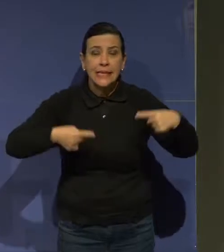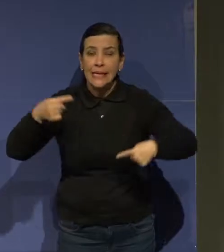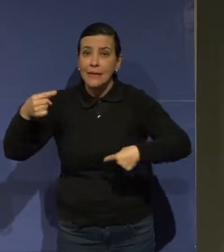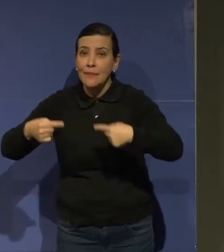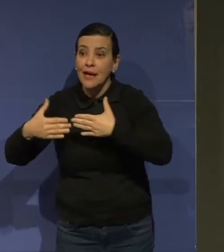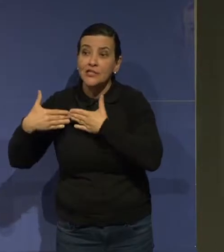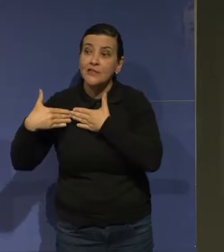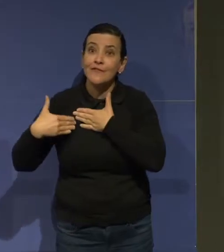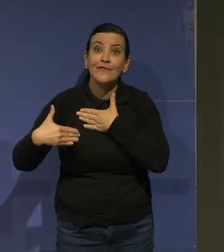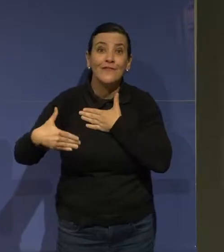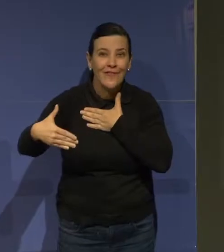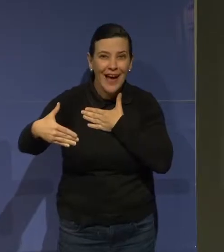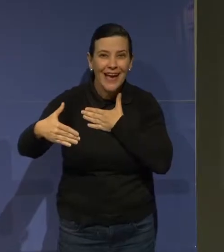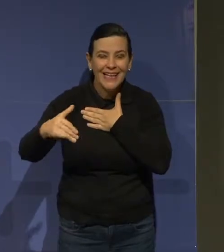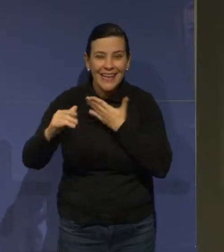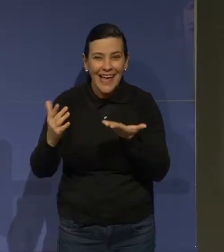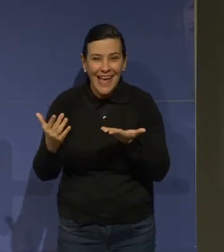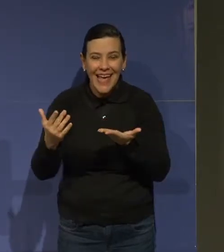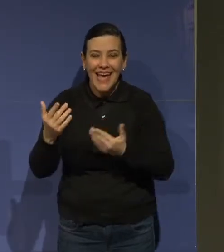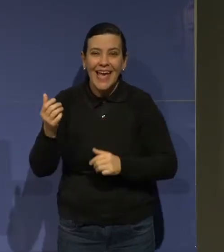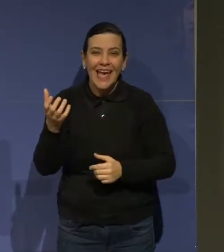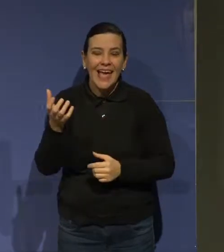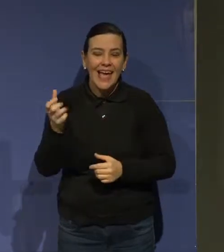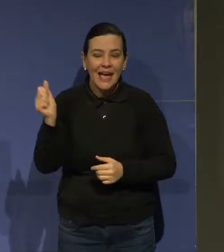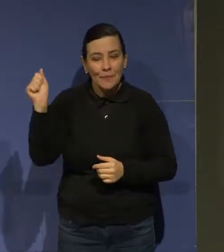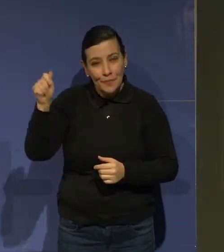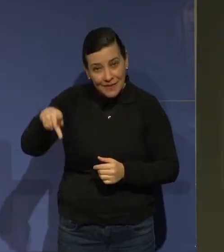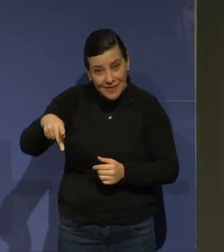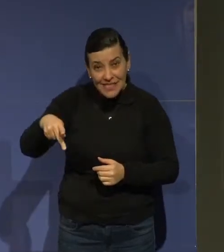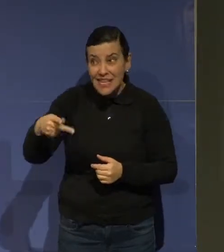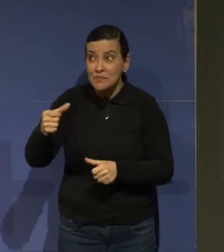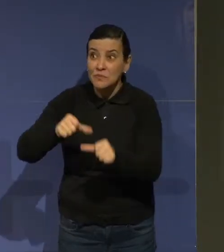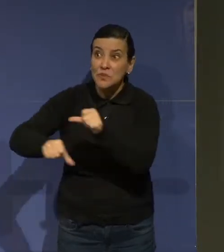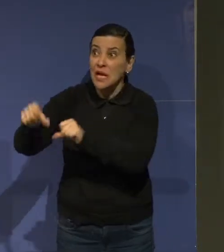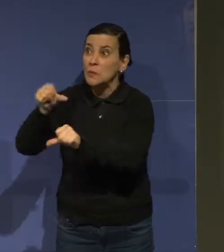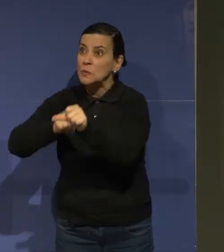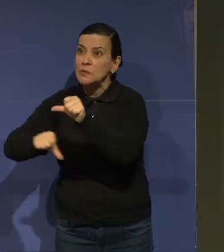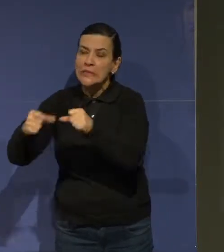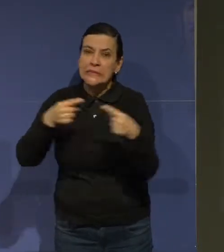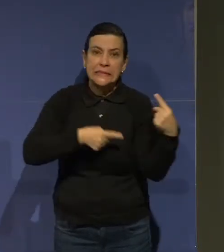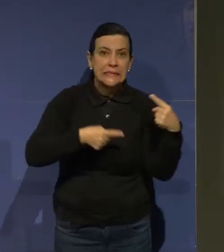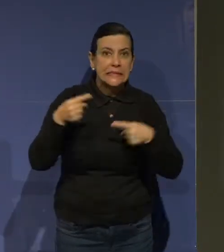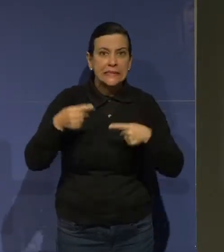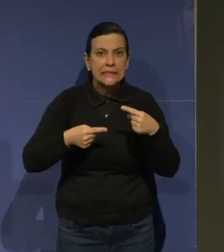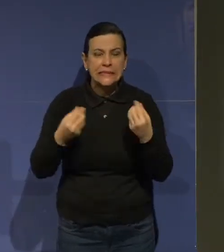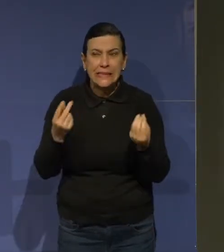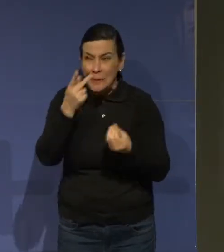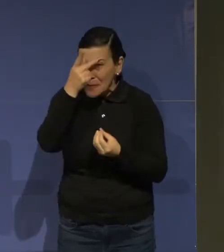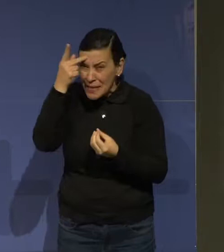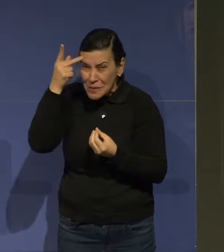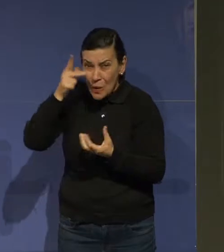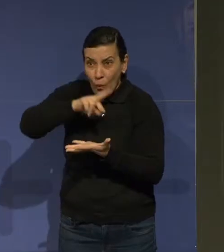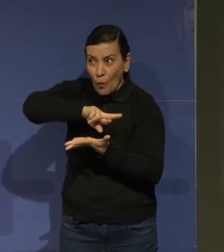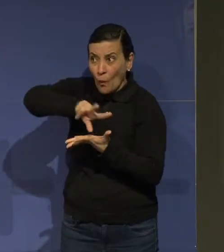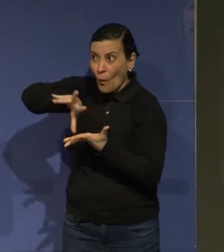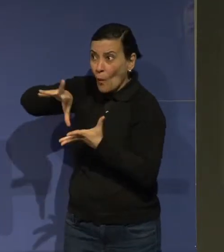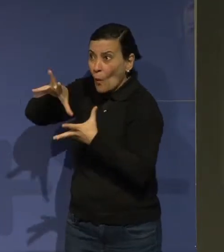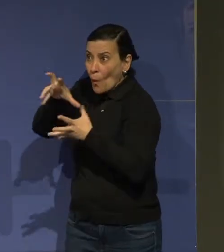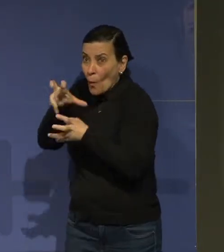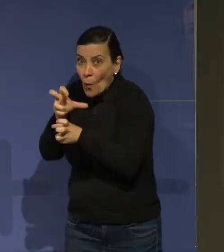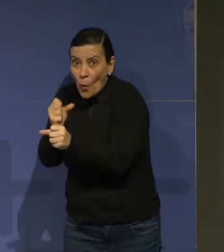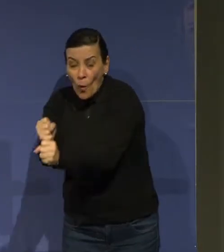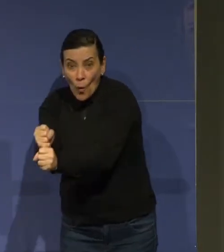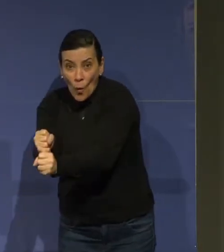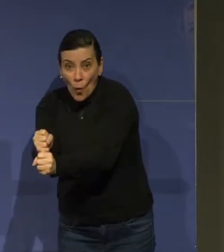Previdência. Não dá para levar nas costas contingentes tão grandes de pessoas. Então, a gente tem que rever